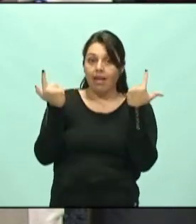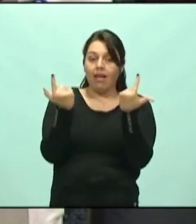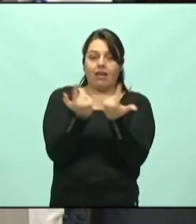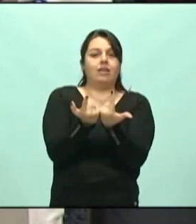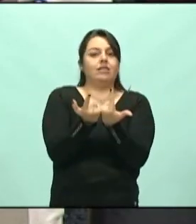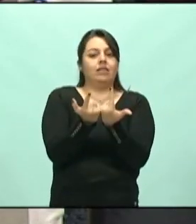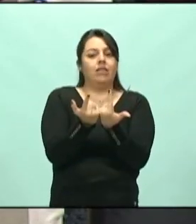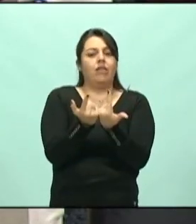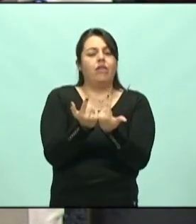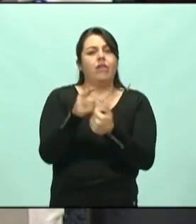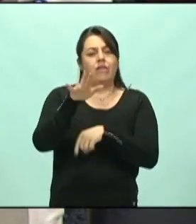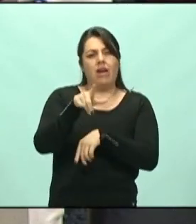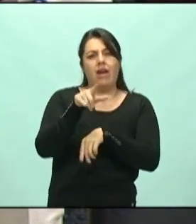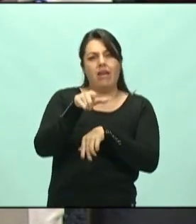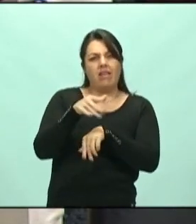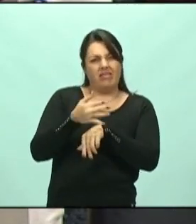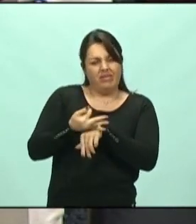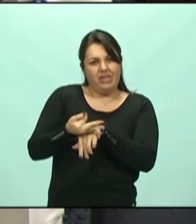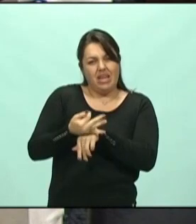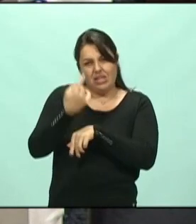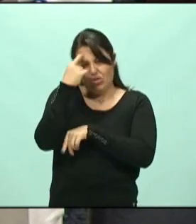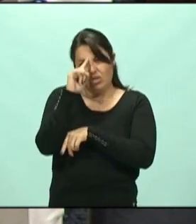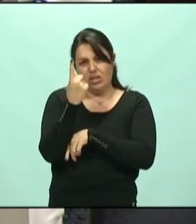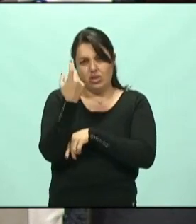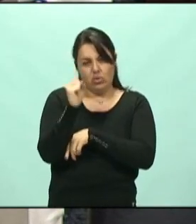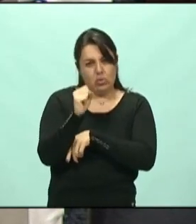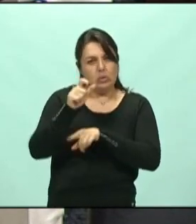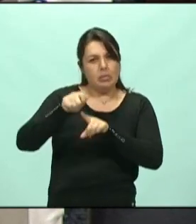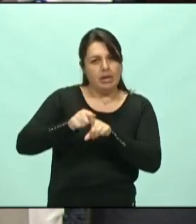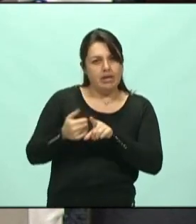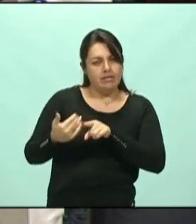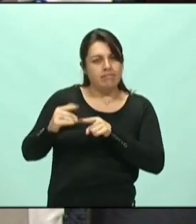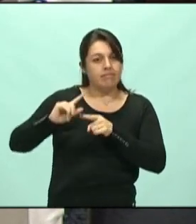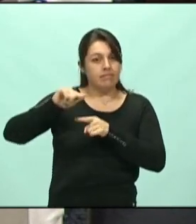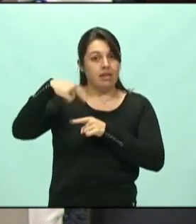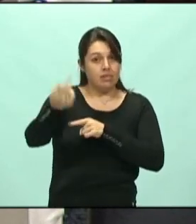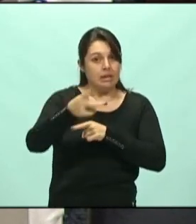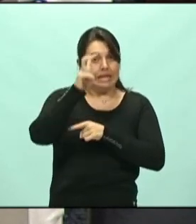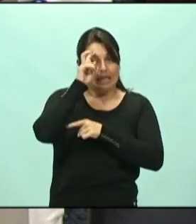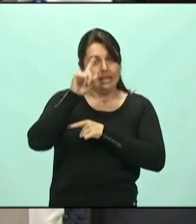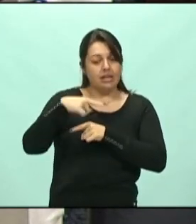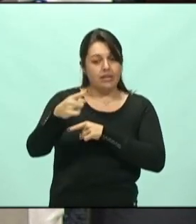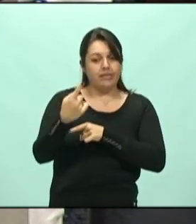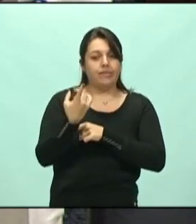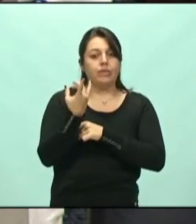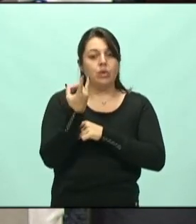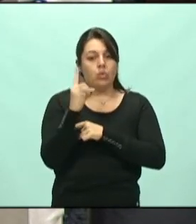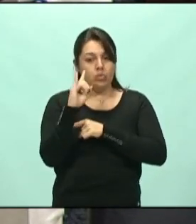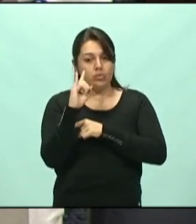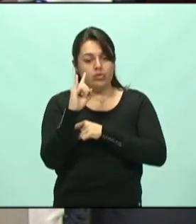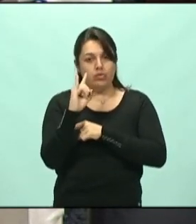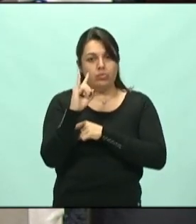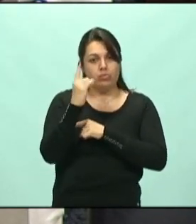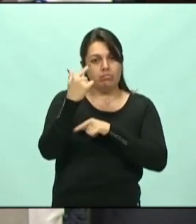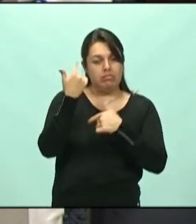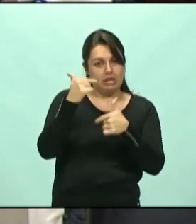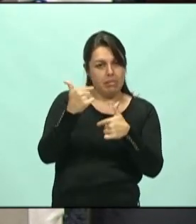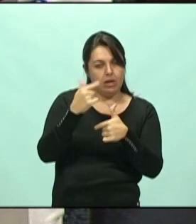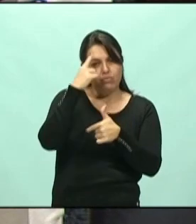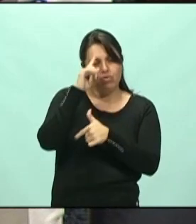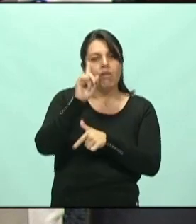entra em recesso agora no dia 18 desse mês, semana que vem, na quinta-feira. O último dia de trabalho é dia 17.